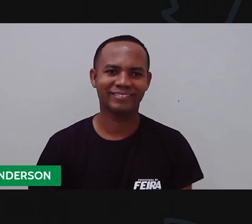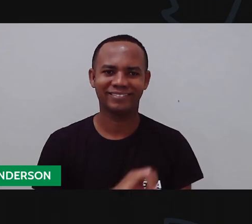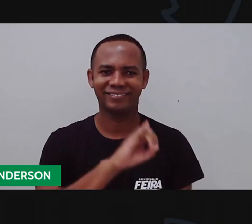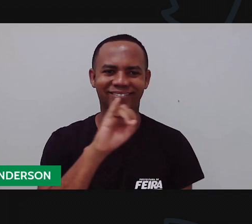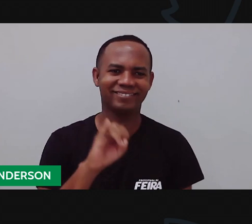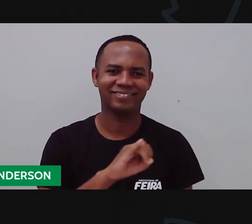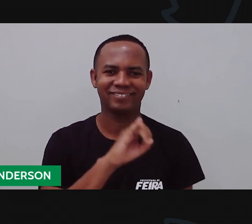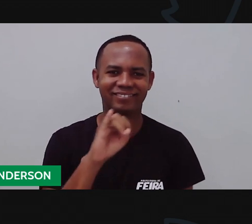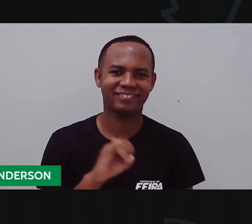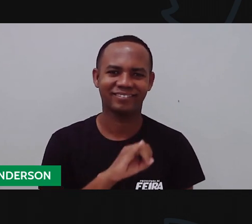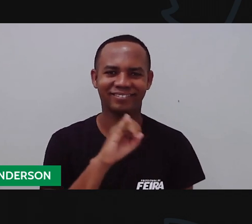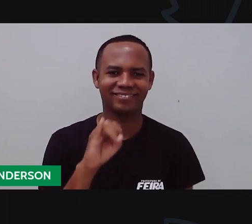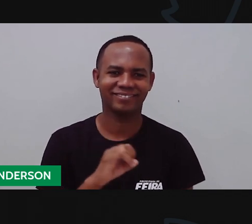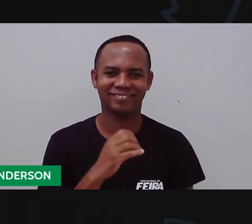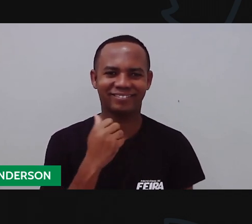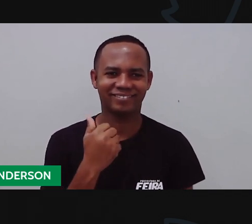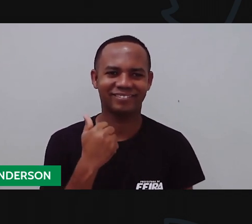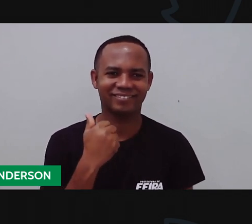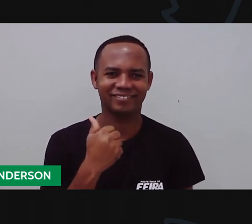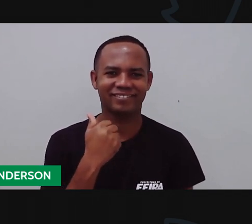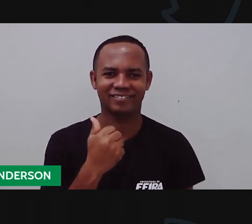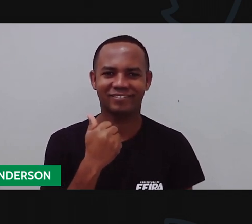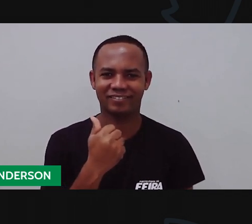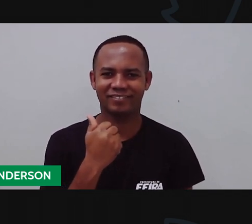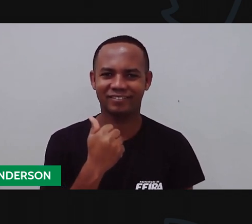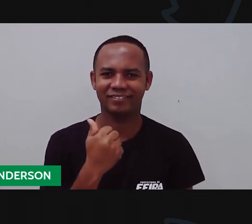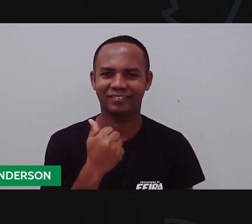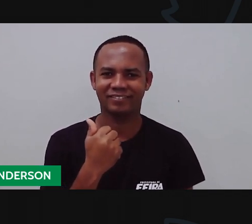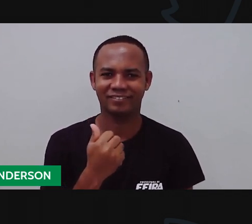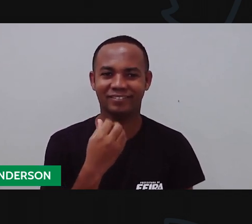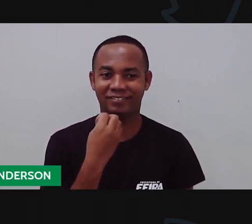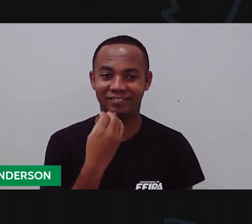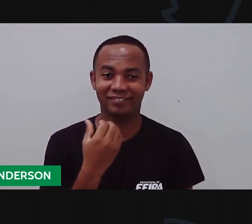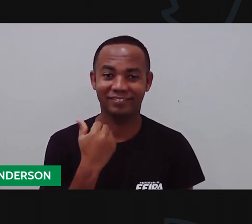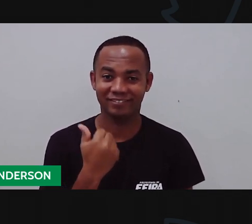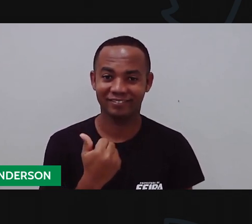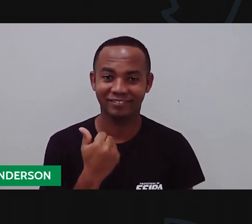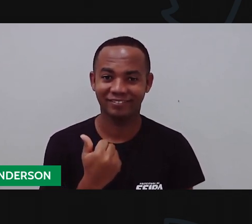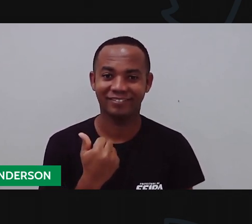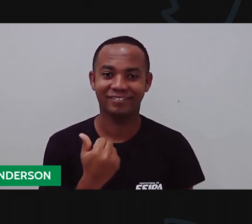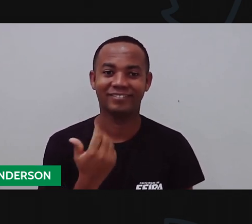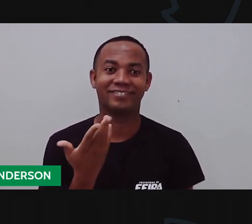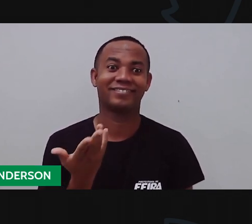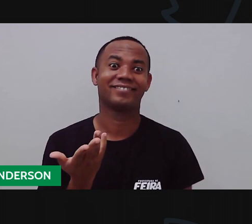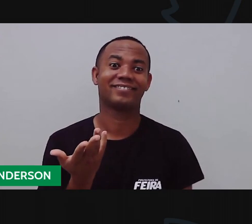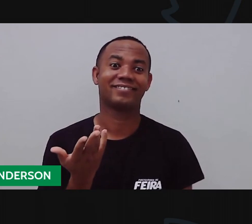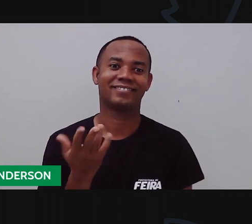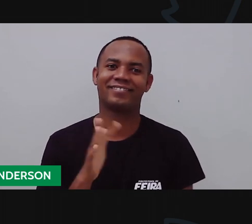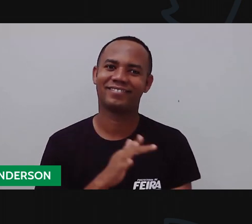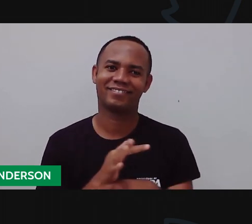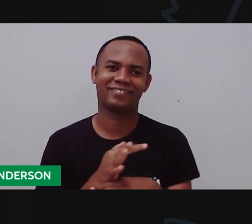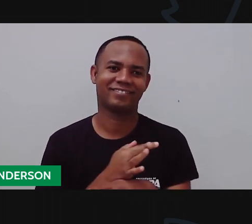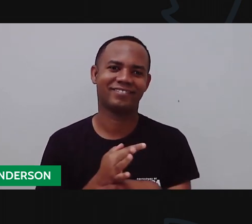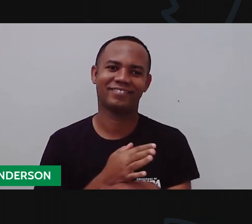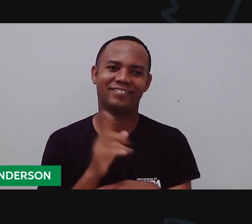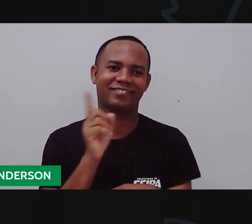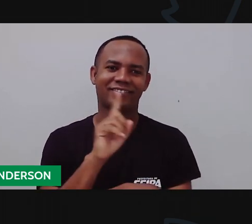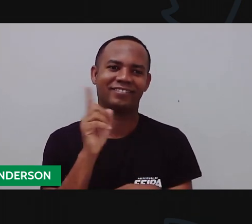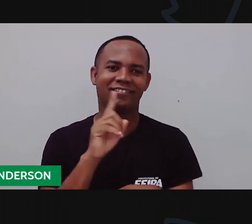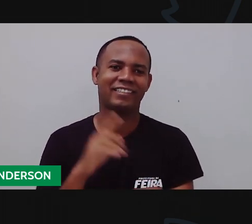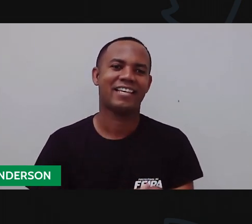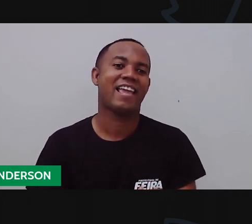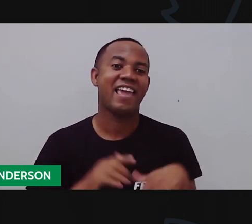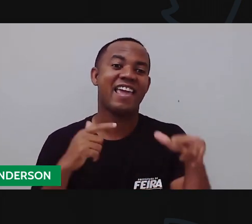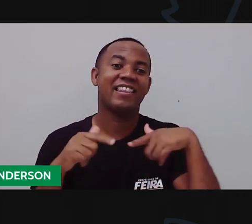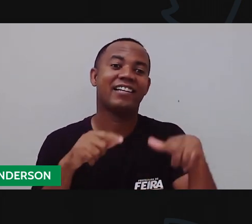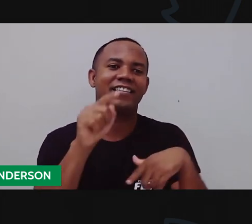Olá, meus amores! Anderson voltou, gente. Anderson se deu férias, mas... Mentira, ele não se deu férias, não.